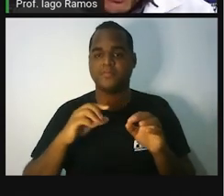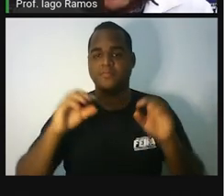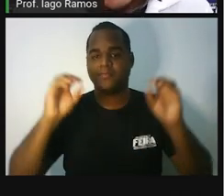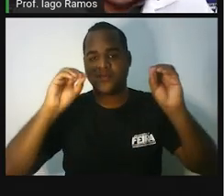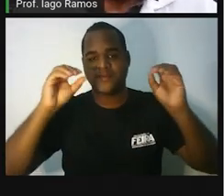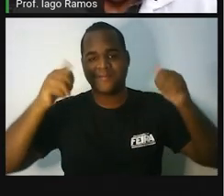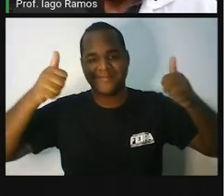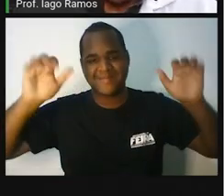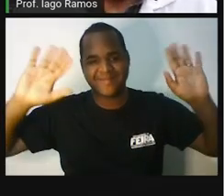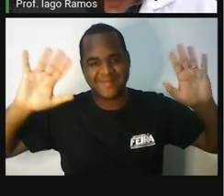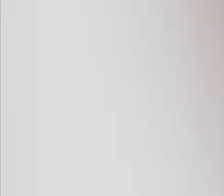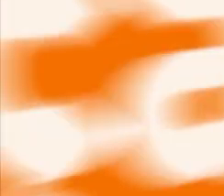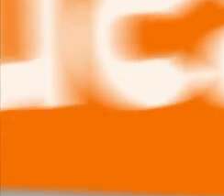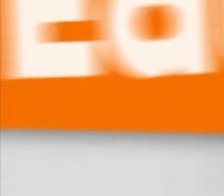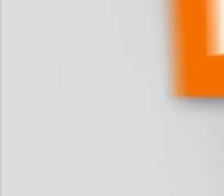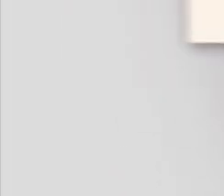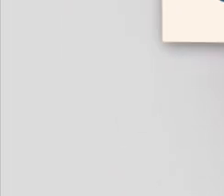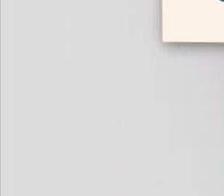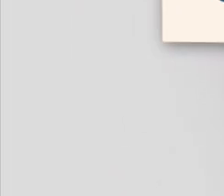Beijo! Bye, bye!